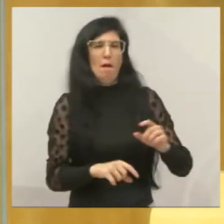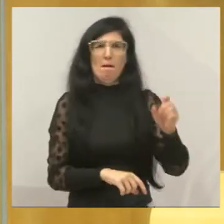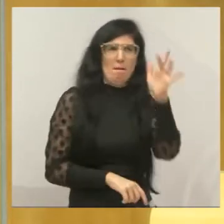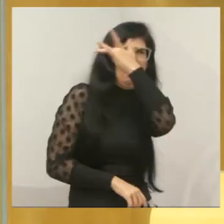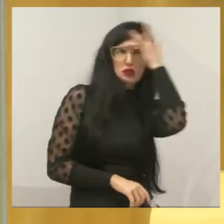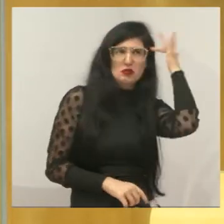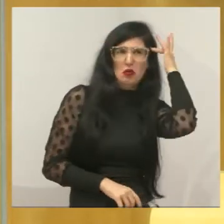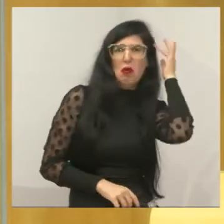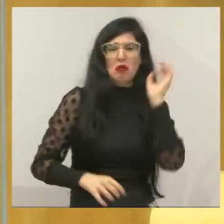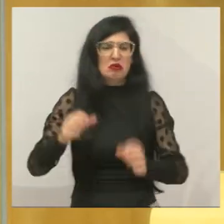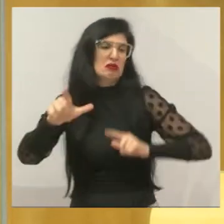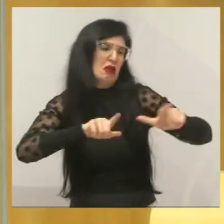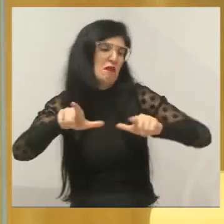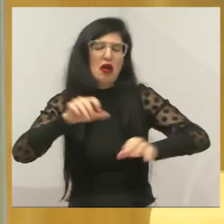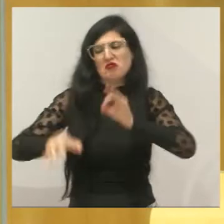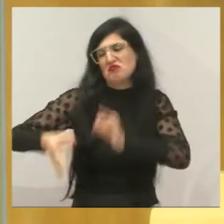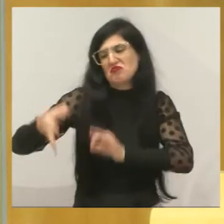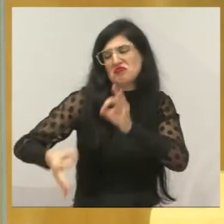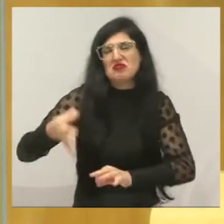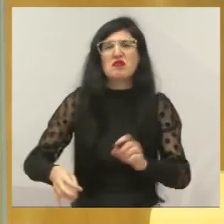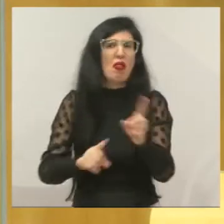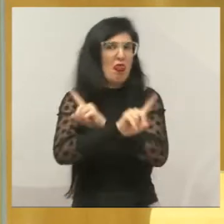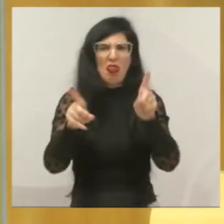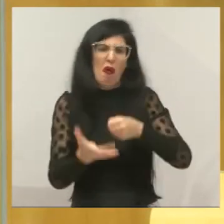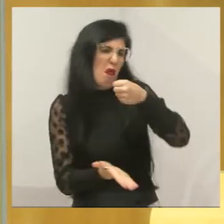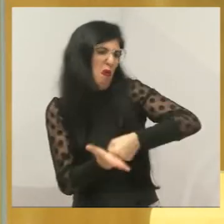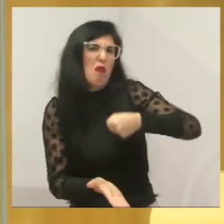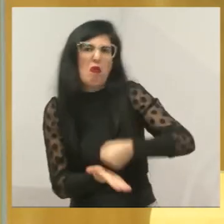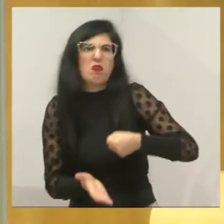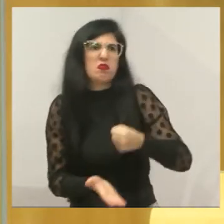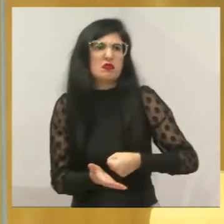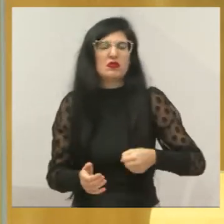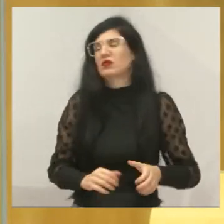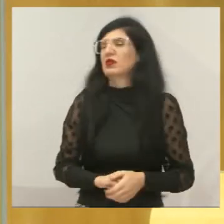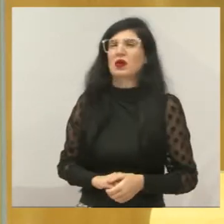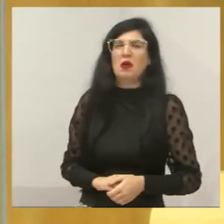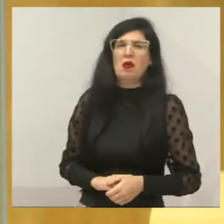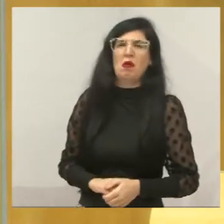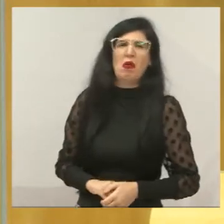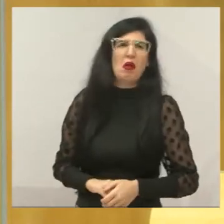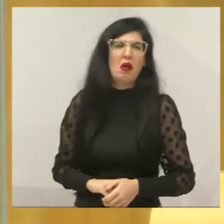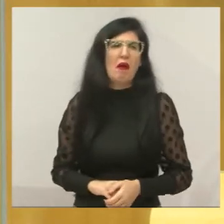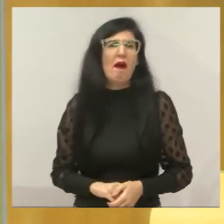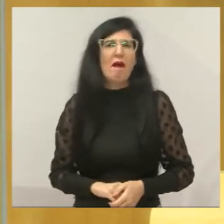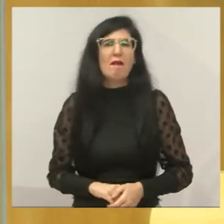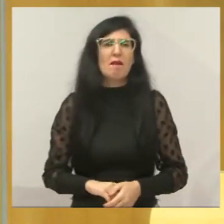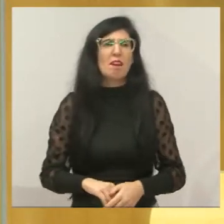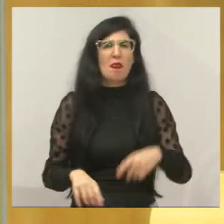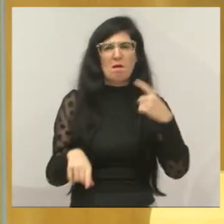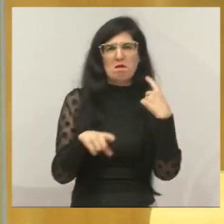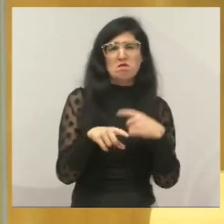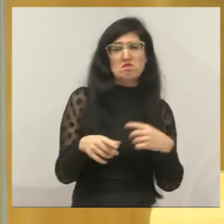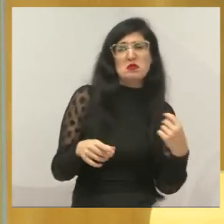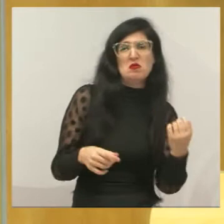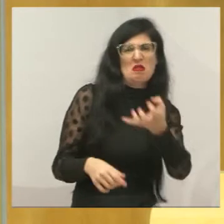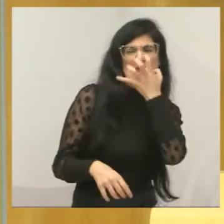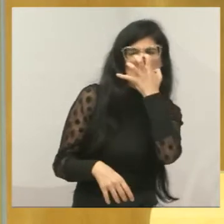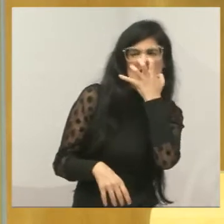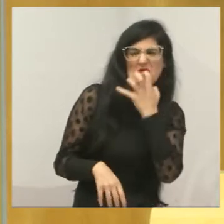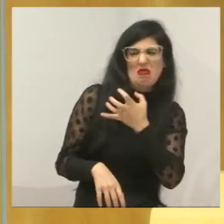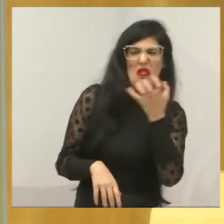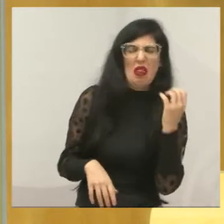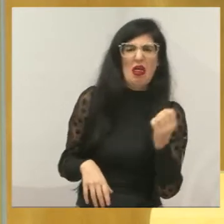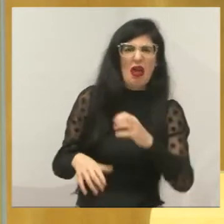executivo e munícipe, principalmente, no descarte do material. Hoje, eu